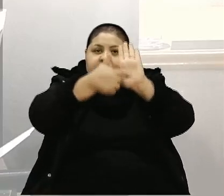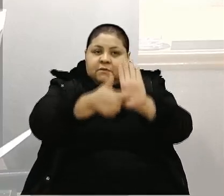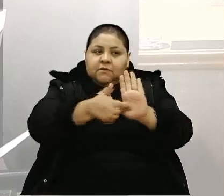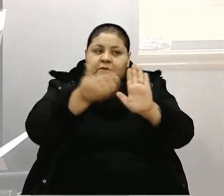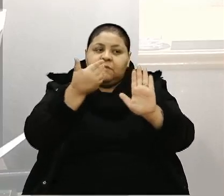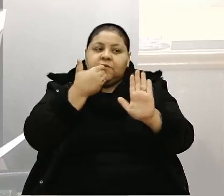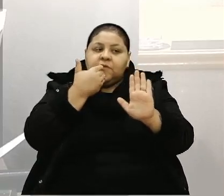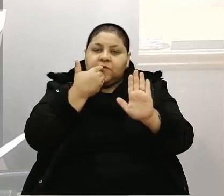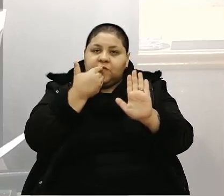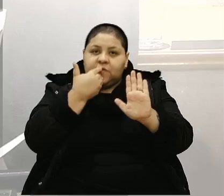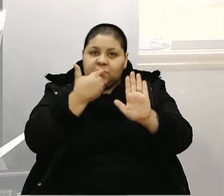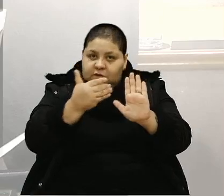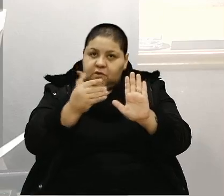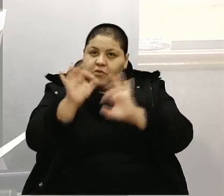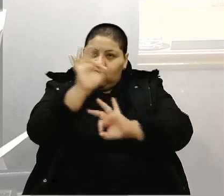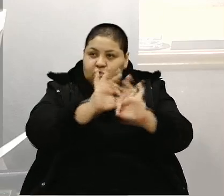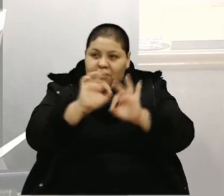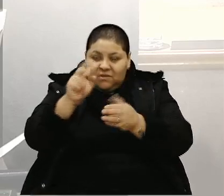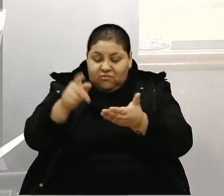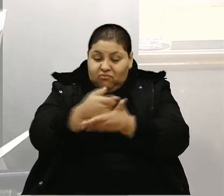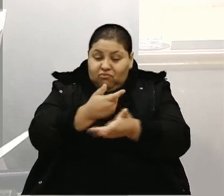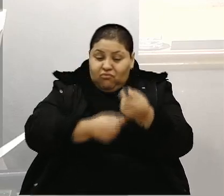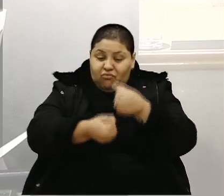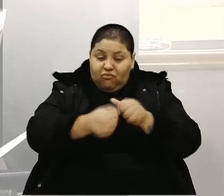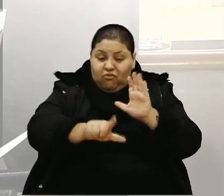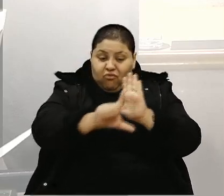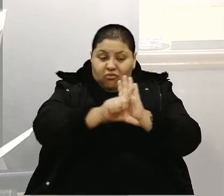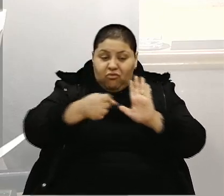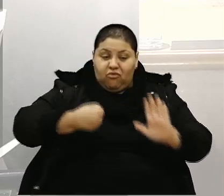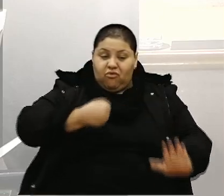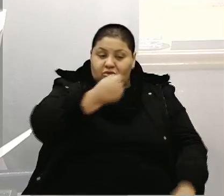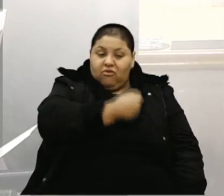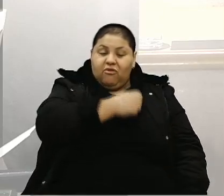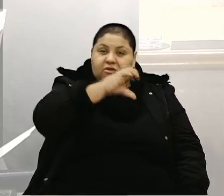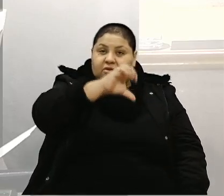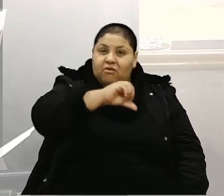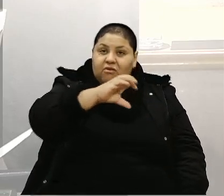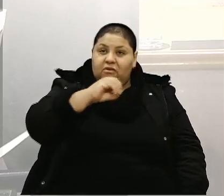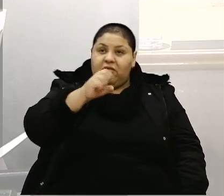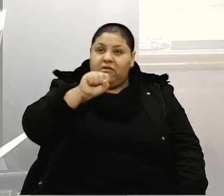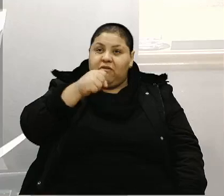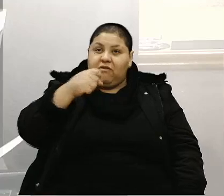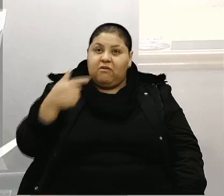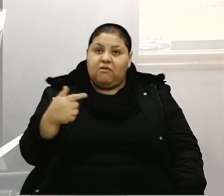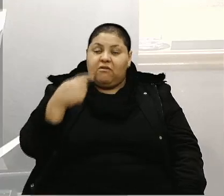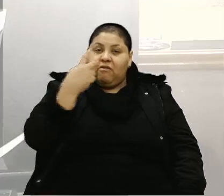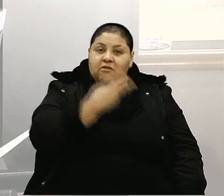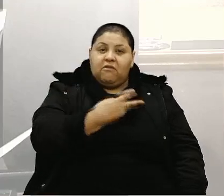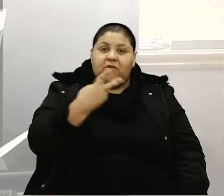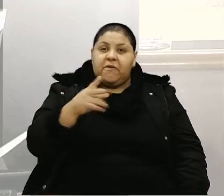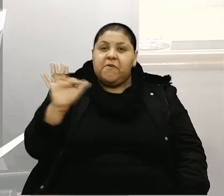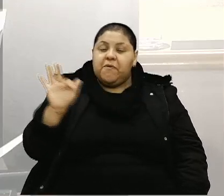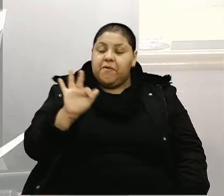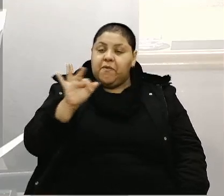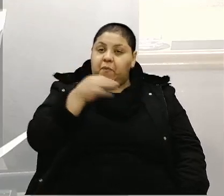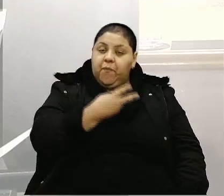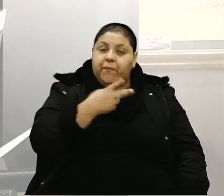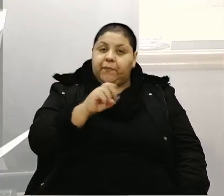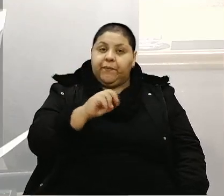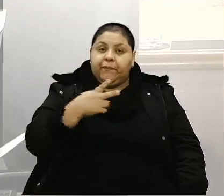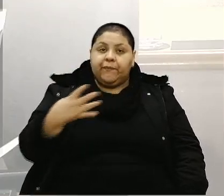corrigir um erro administrativo na lei nº 9.087, de 22 de fevereiro de 2024,